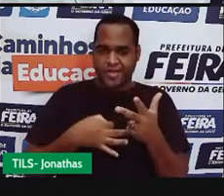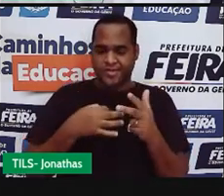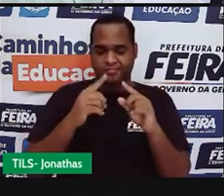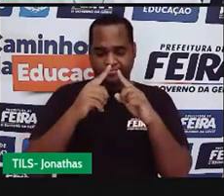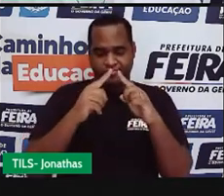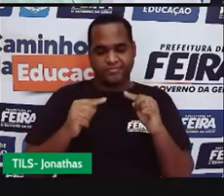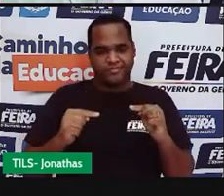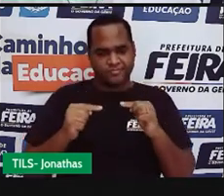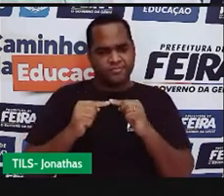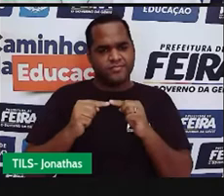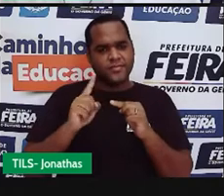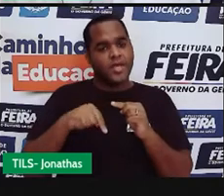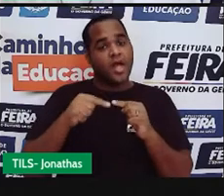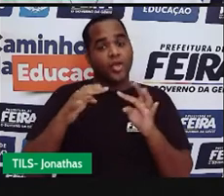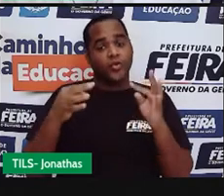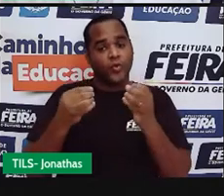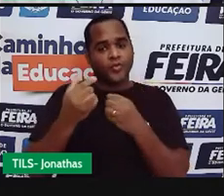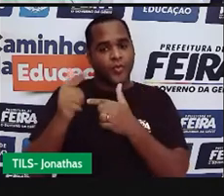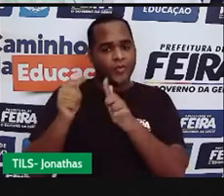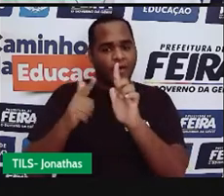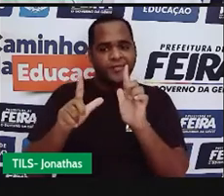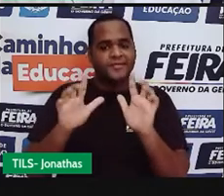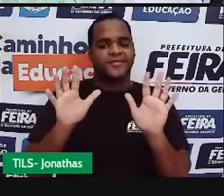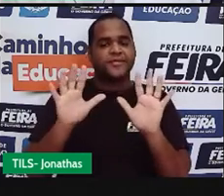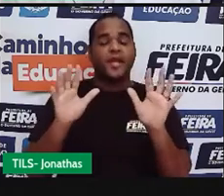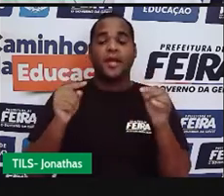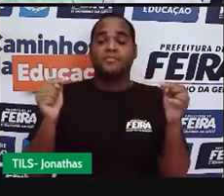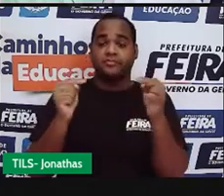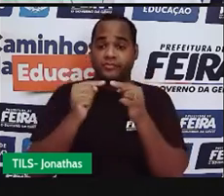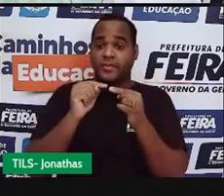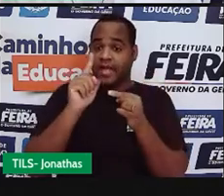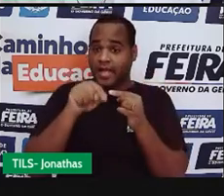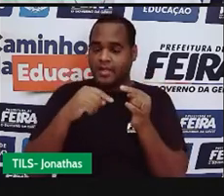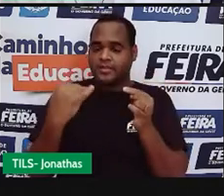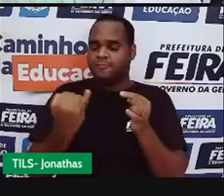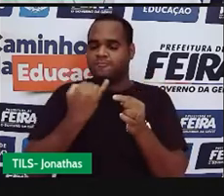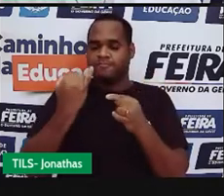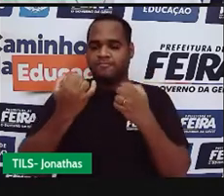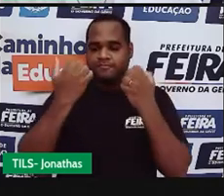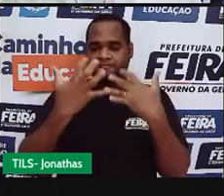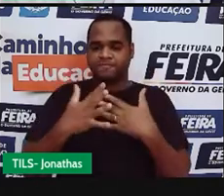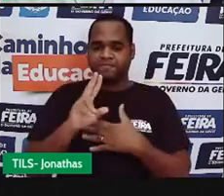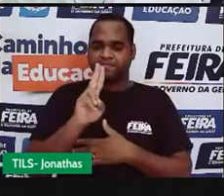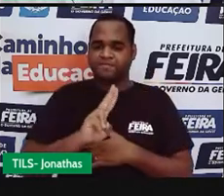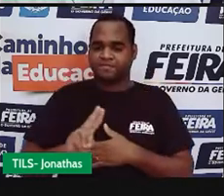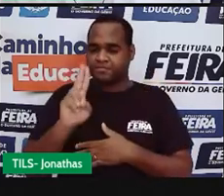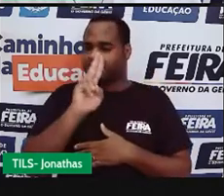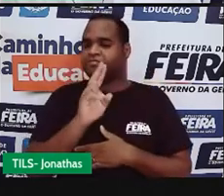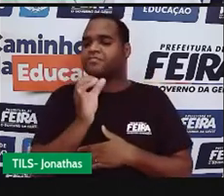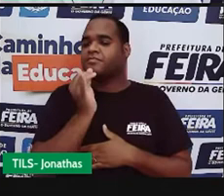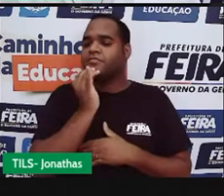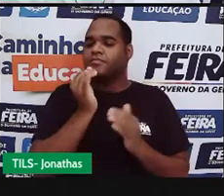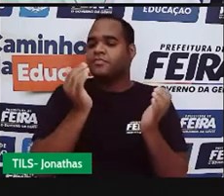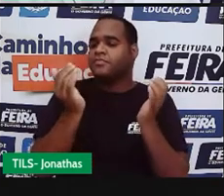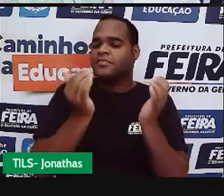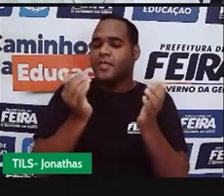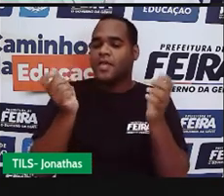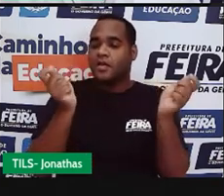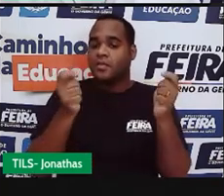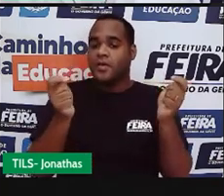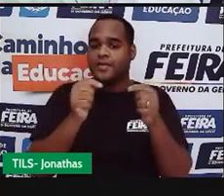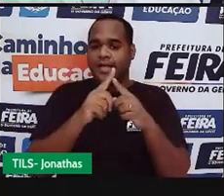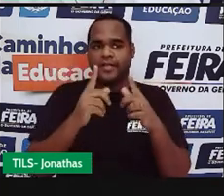E é por isso, é por isso que ele é muito usado, por exemplo, em construções